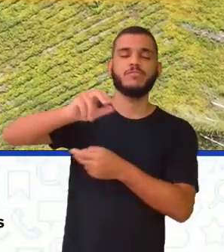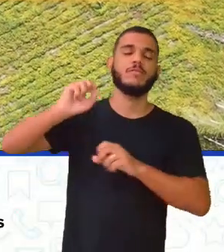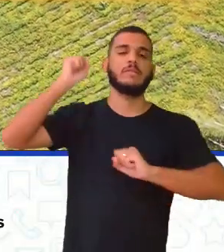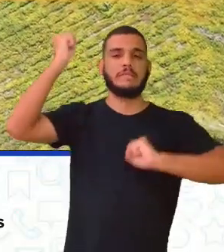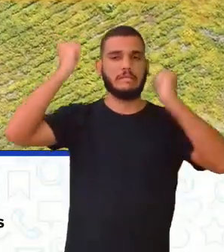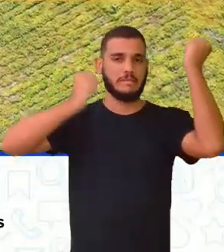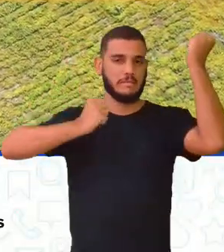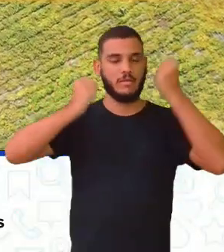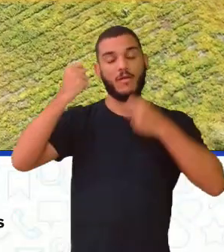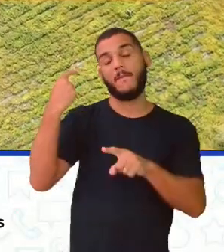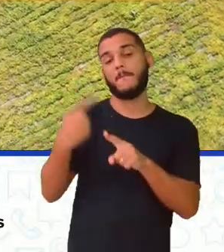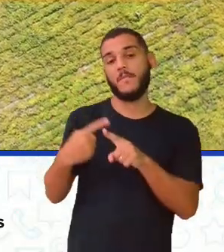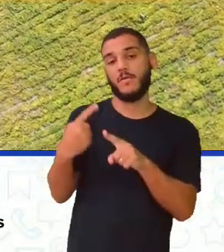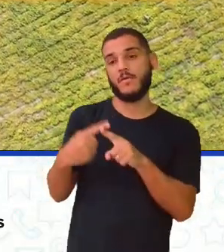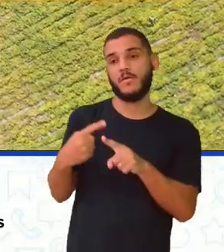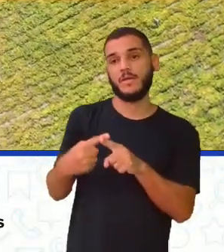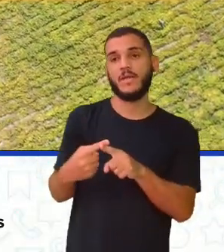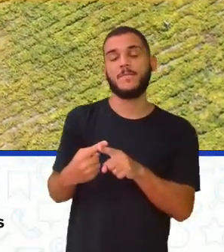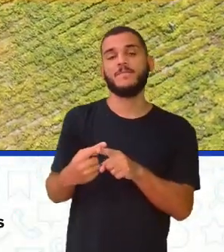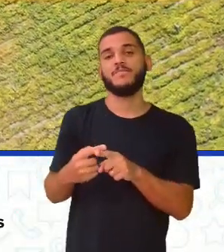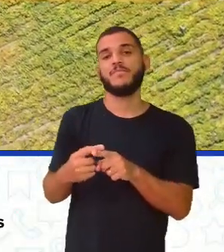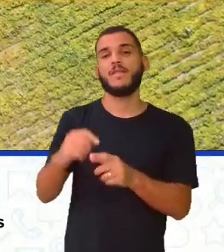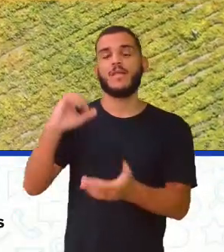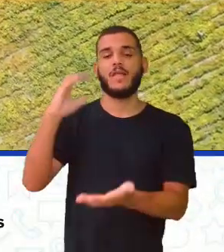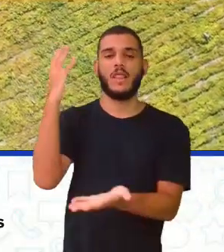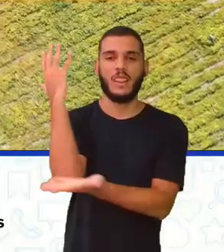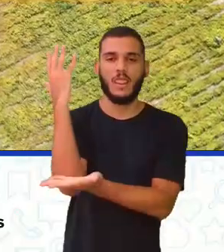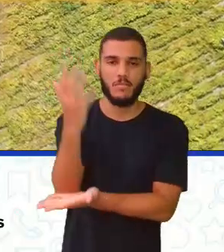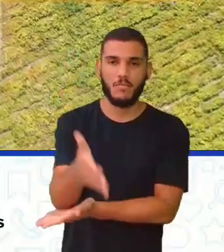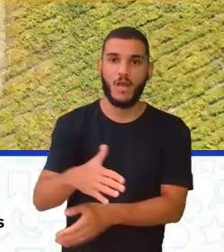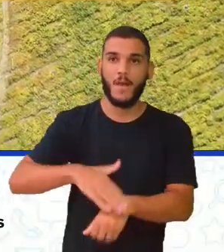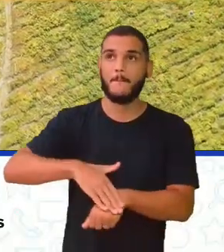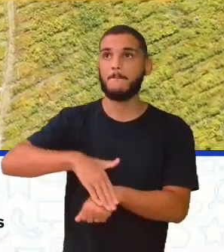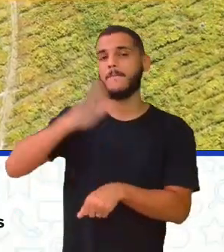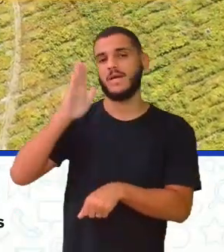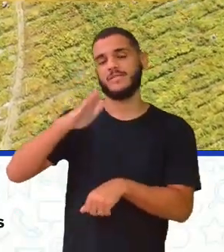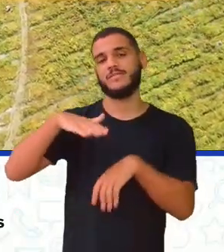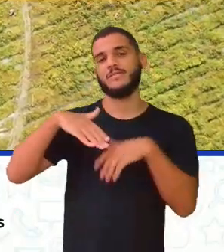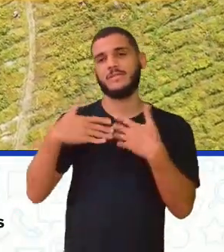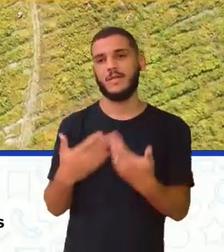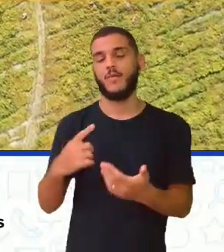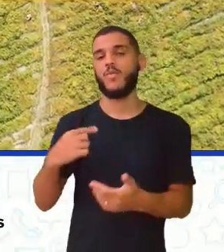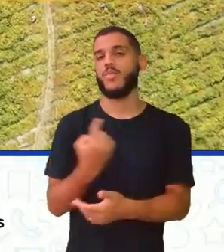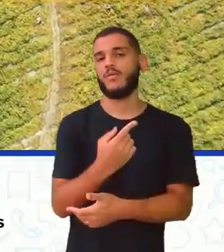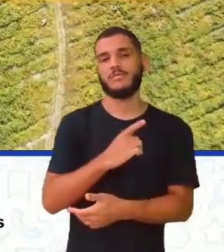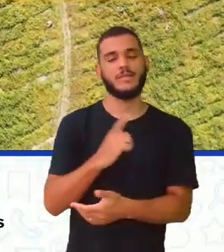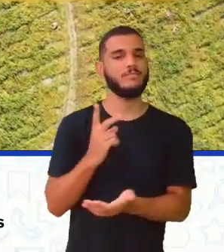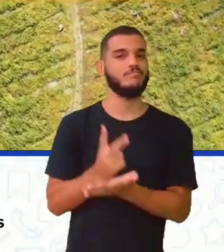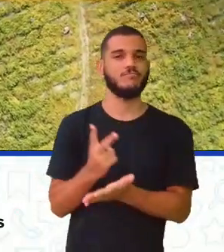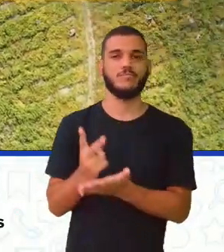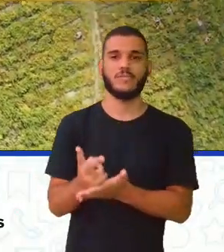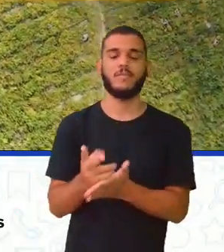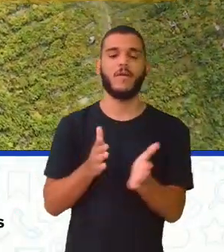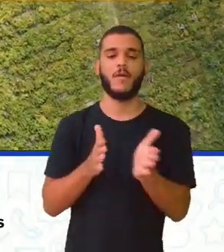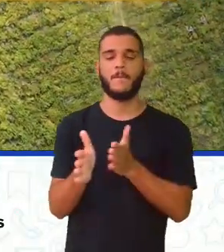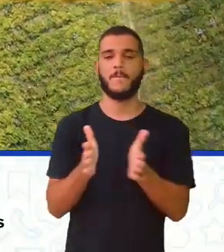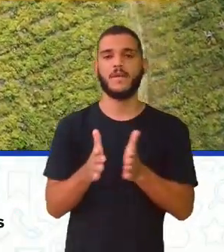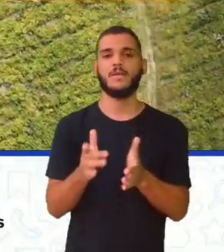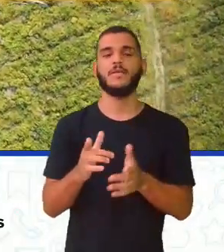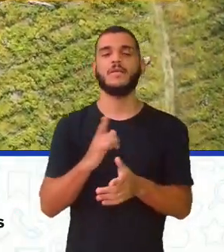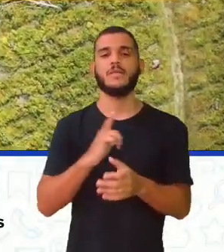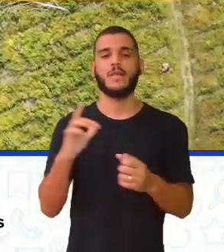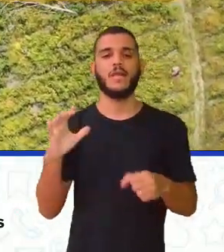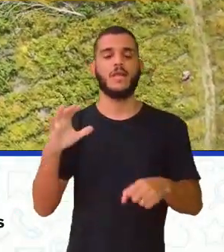desmatamento ainda assim se intensificou. Porque desmatamento mesmo a gente já tem desde o período da colonização, né? Isso, O